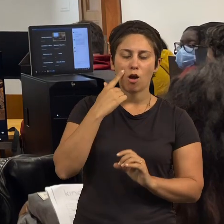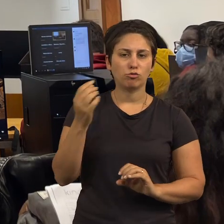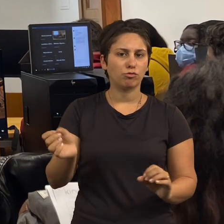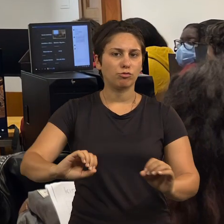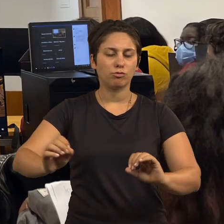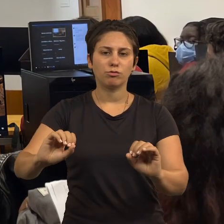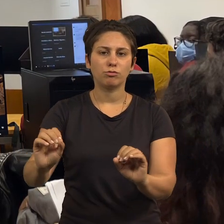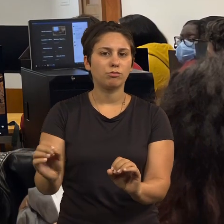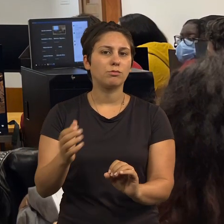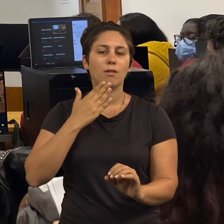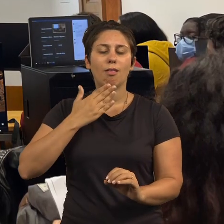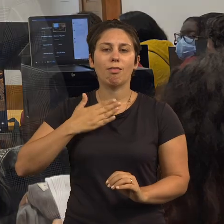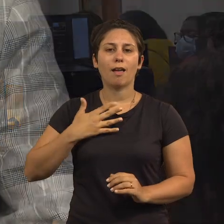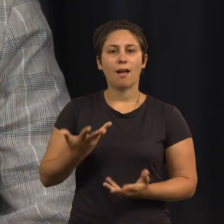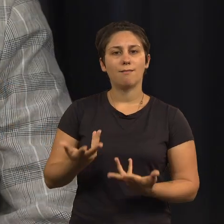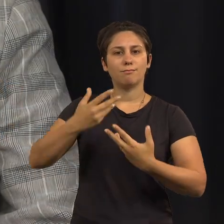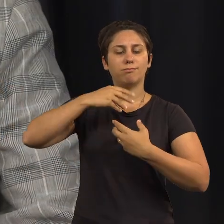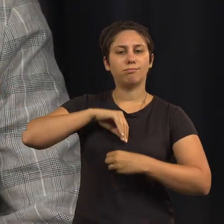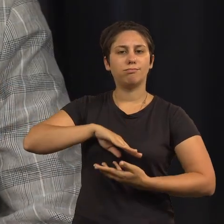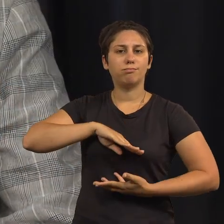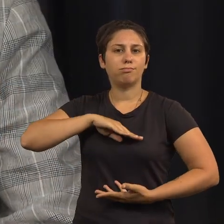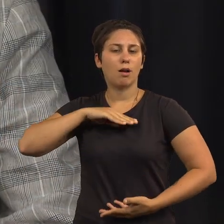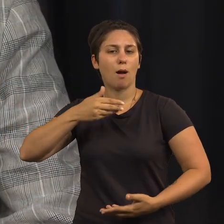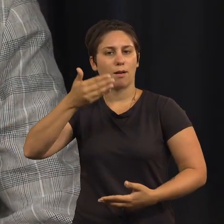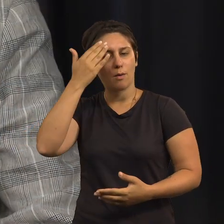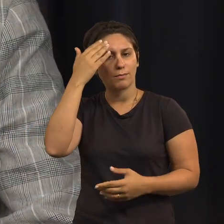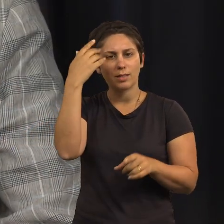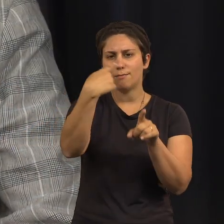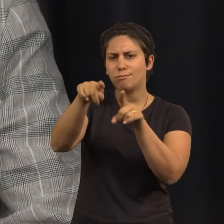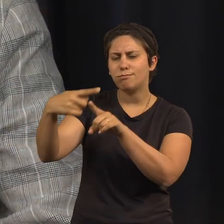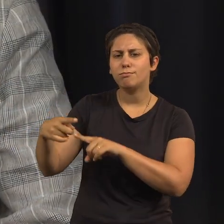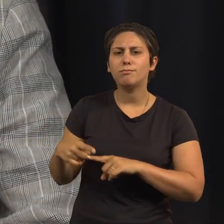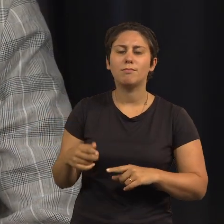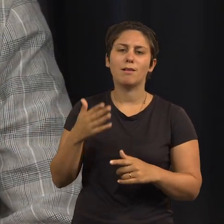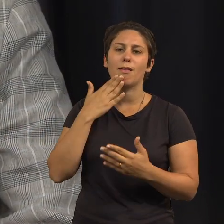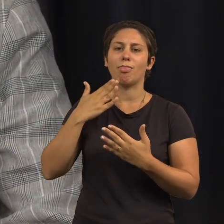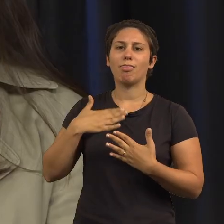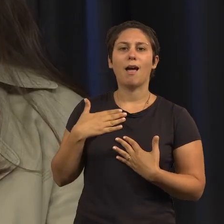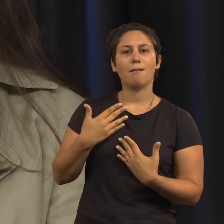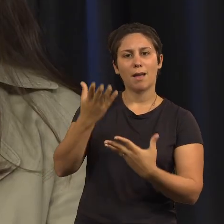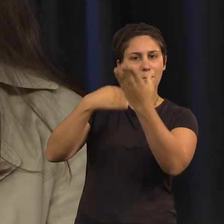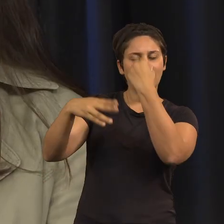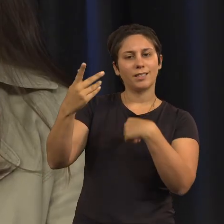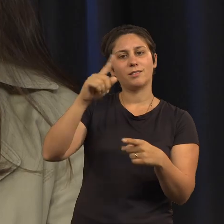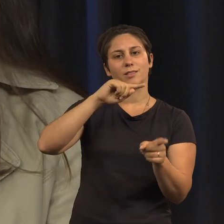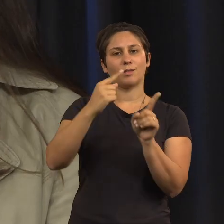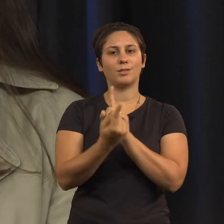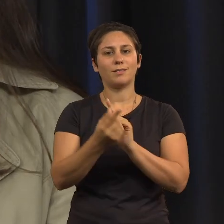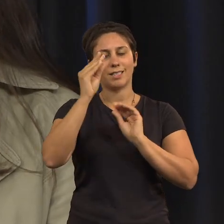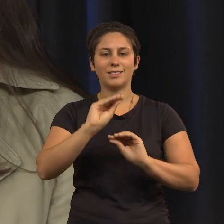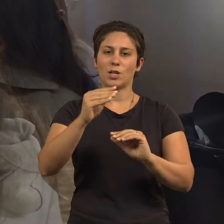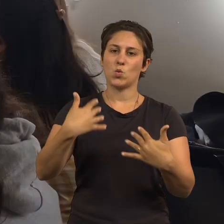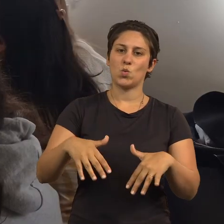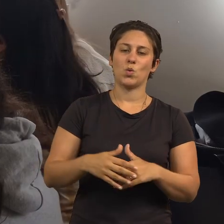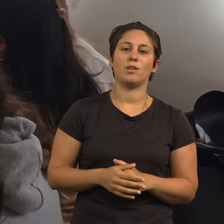ganho de competências, foi uma transmissão de conhecimentos muito grande e gratificante. Criámos atividades nesse âmbito